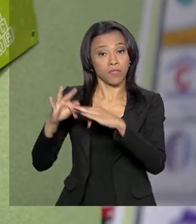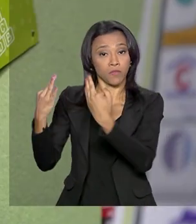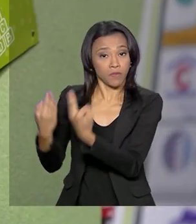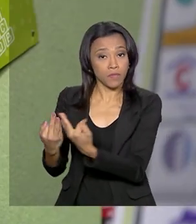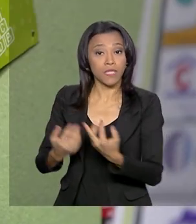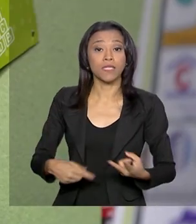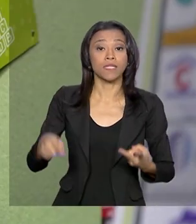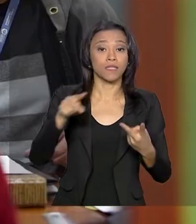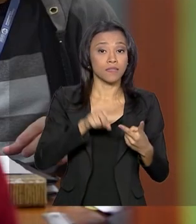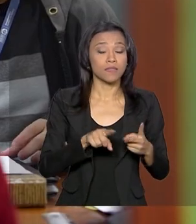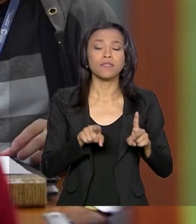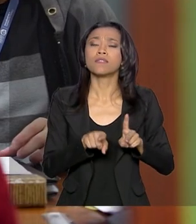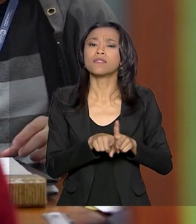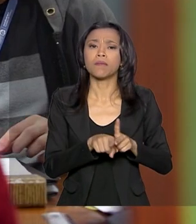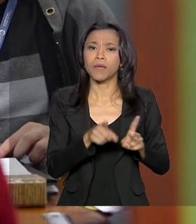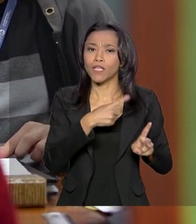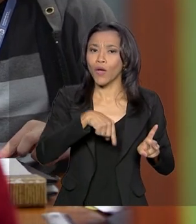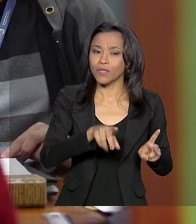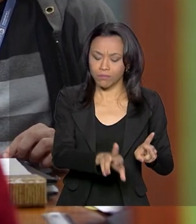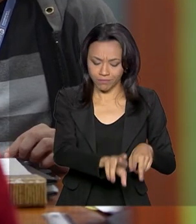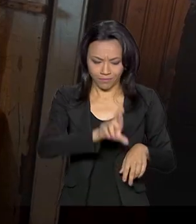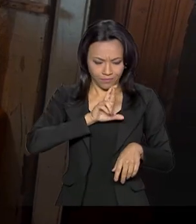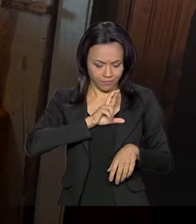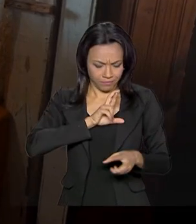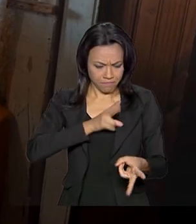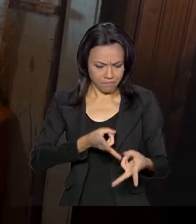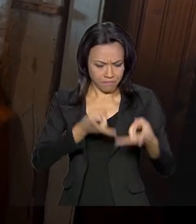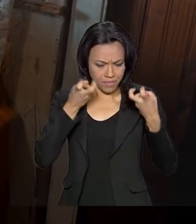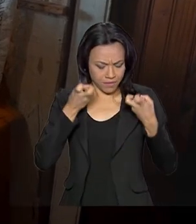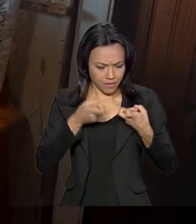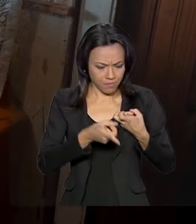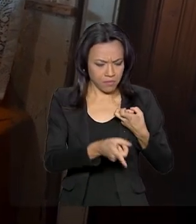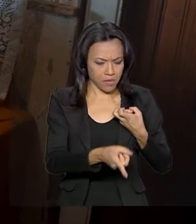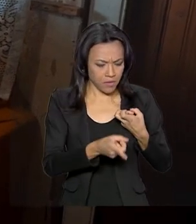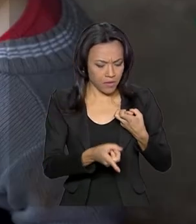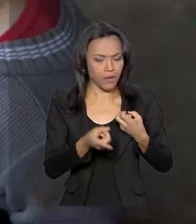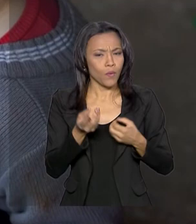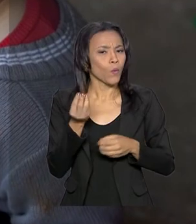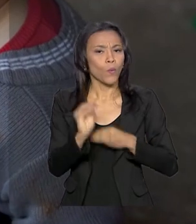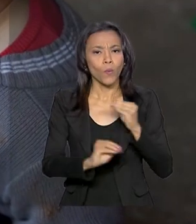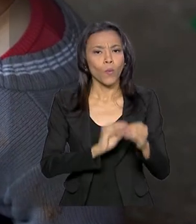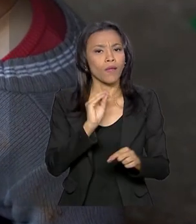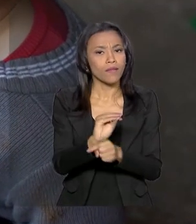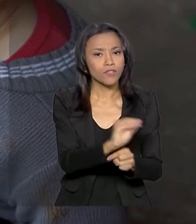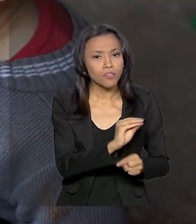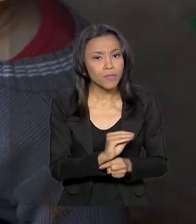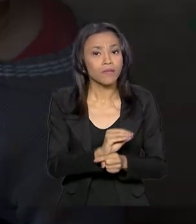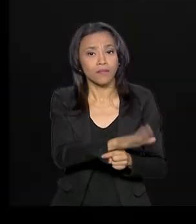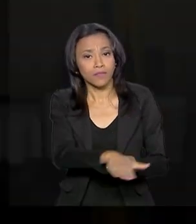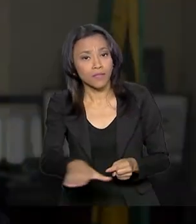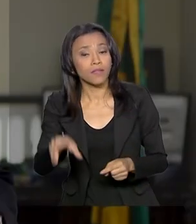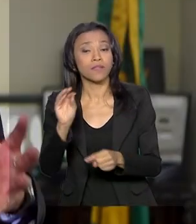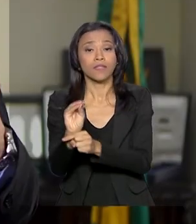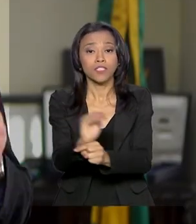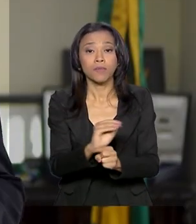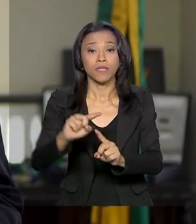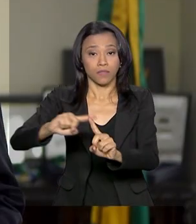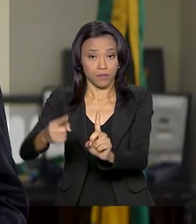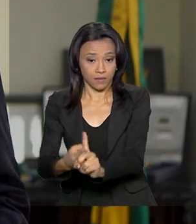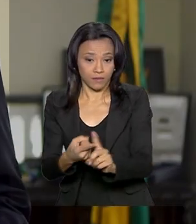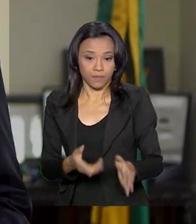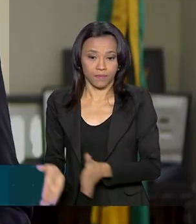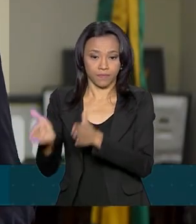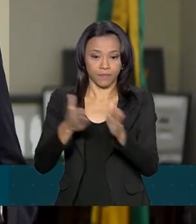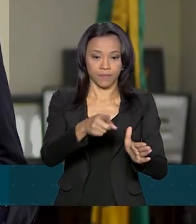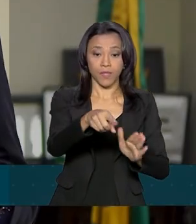quanto no resultado que a gente consegue perceber com o atendimento às gestantes, com o atendimento às crianças, né? O programa Criança